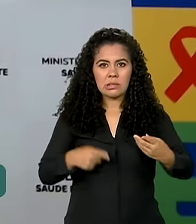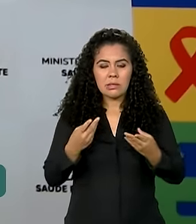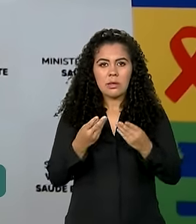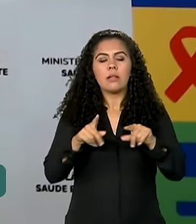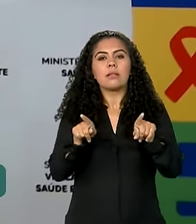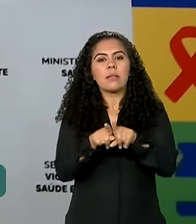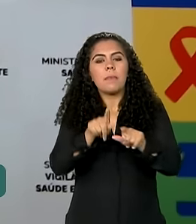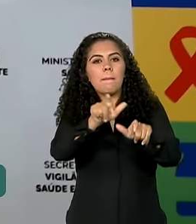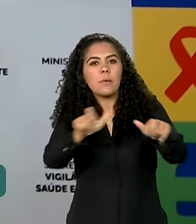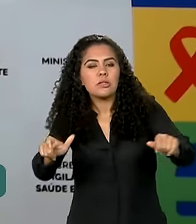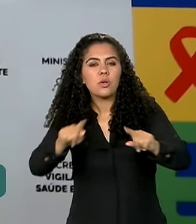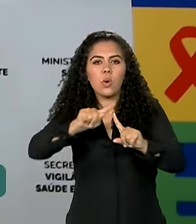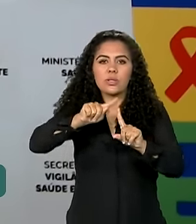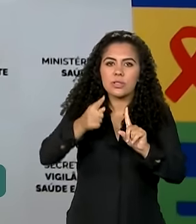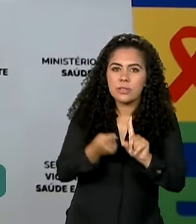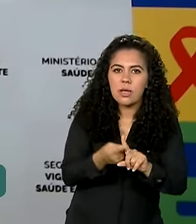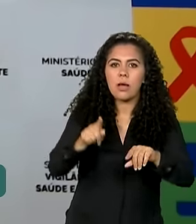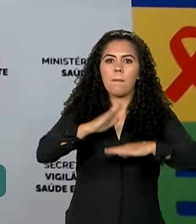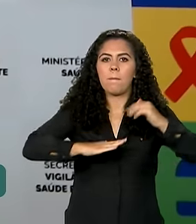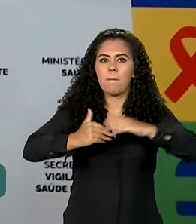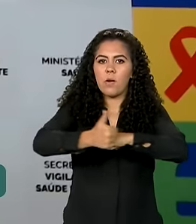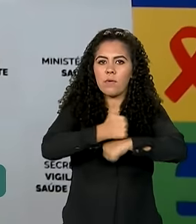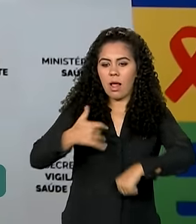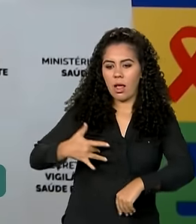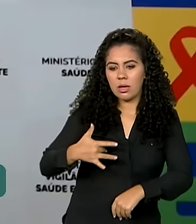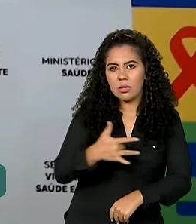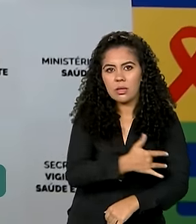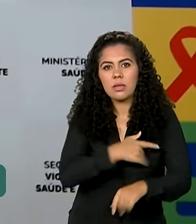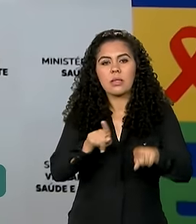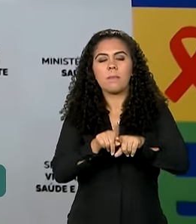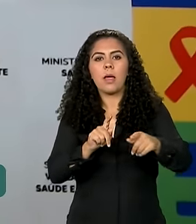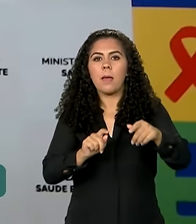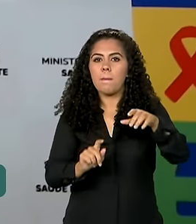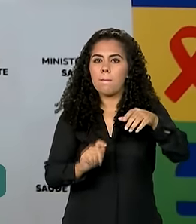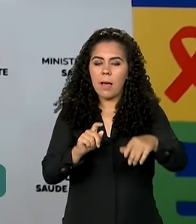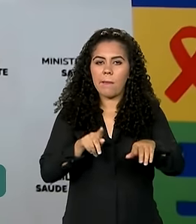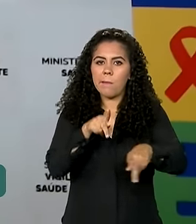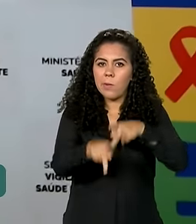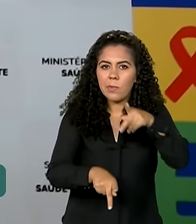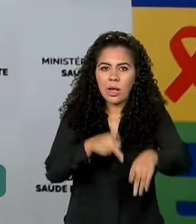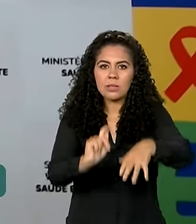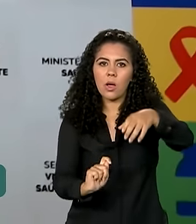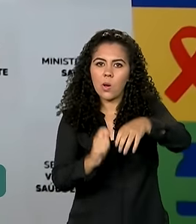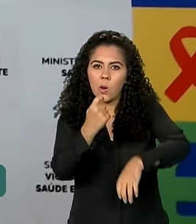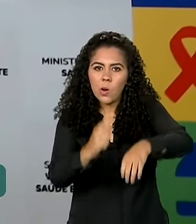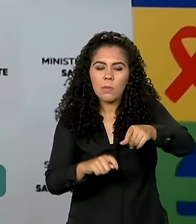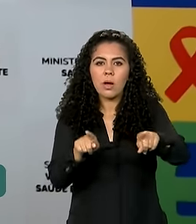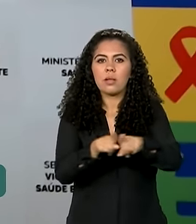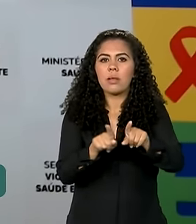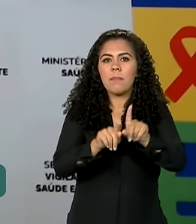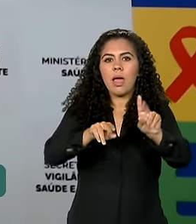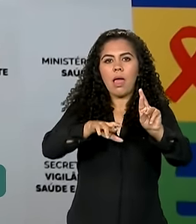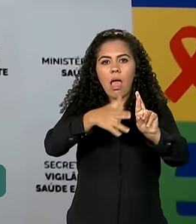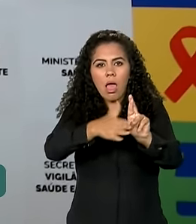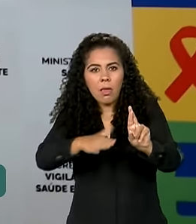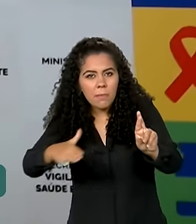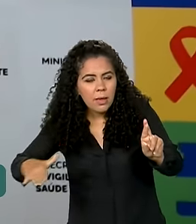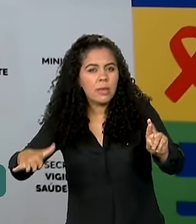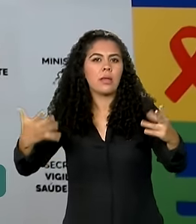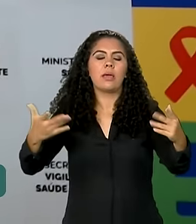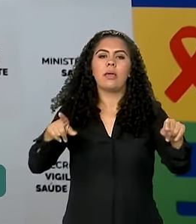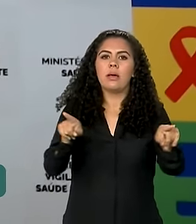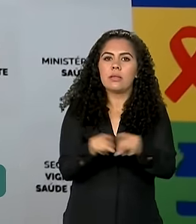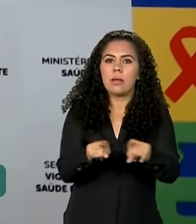gestantes, profissionais de saúde, população quilombola, ribeirinha, pessoas no sistema prisional, também